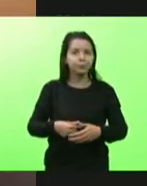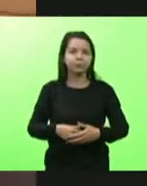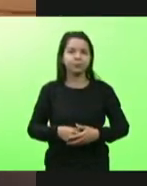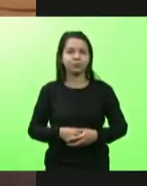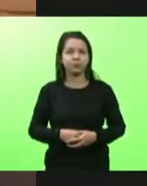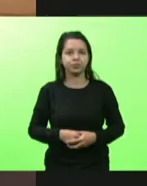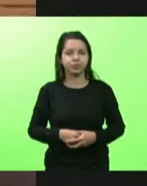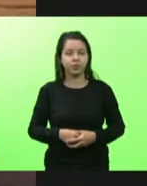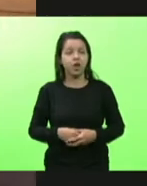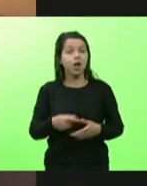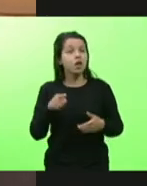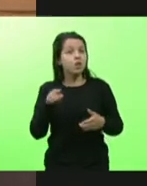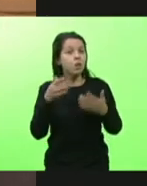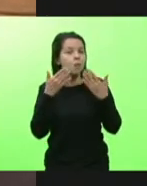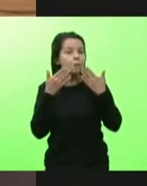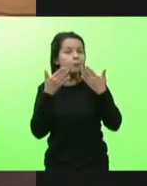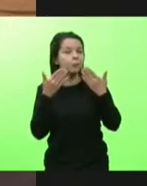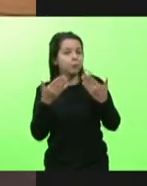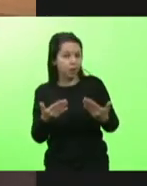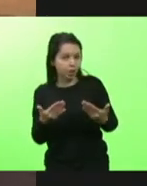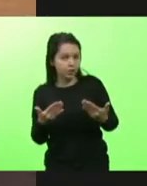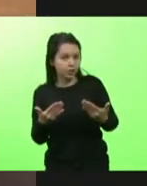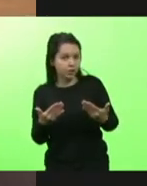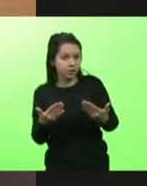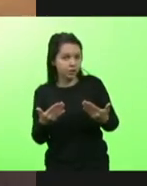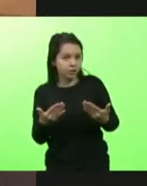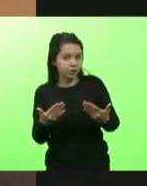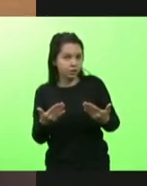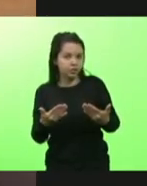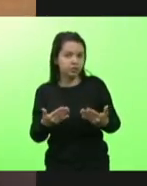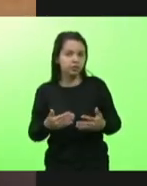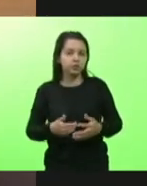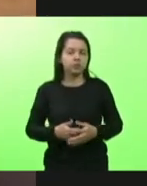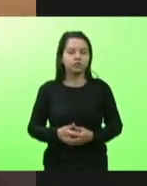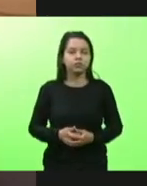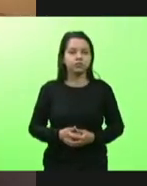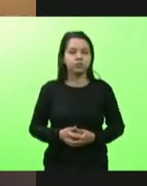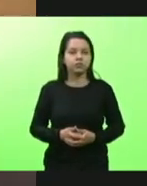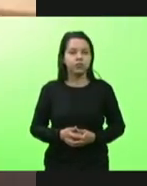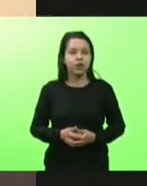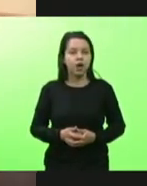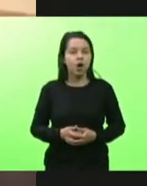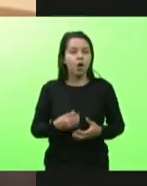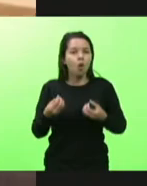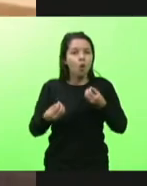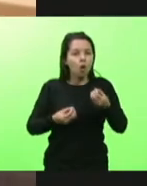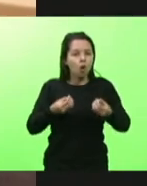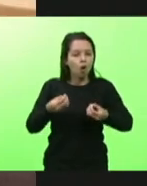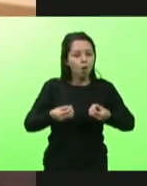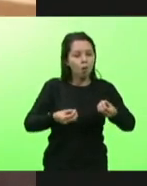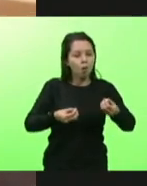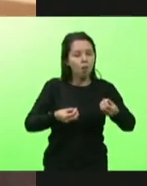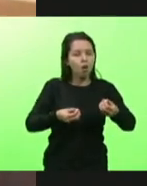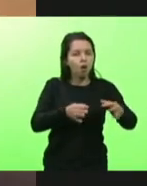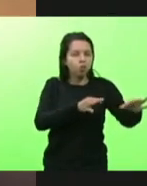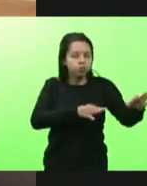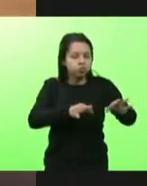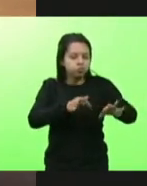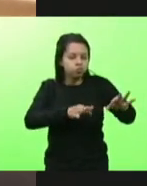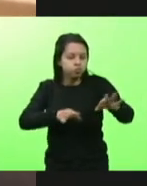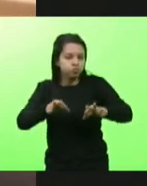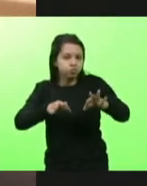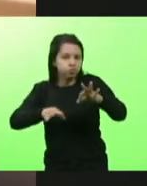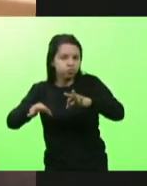Isso mostra a forma orquestrada que existe das